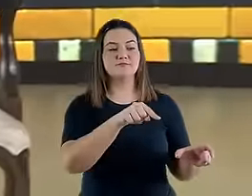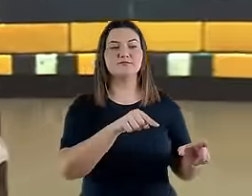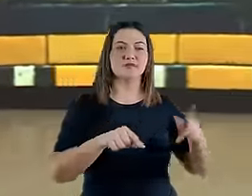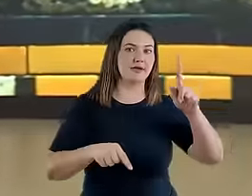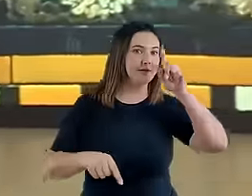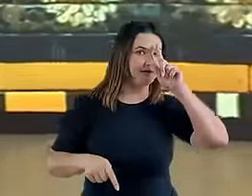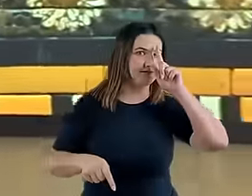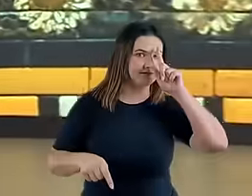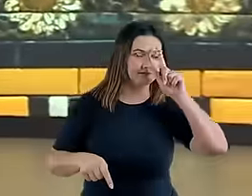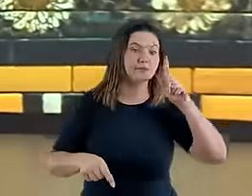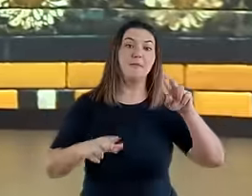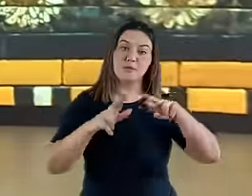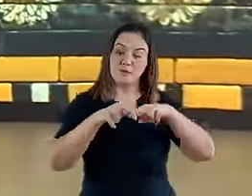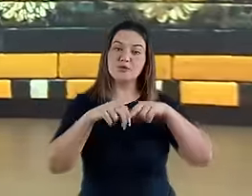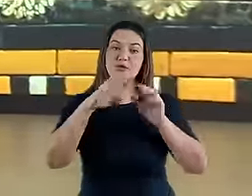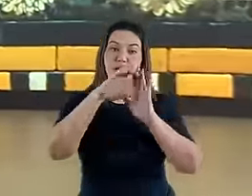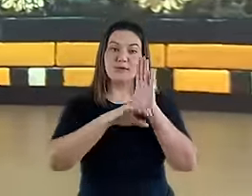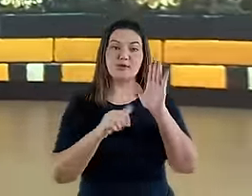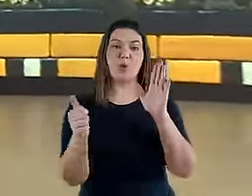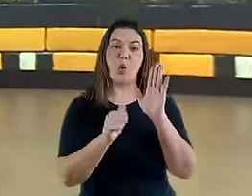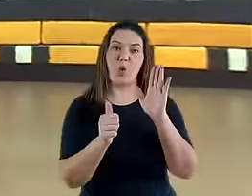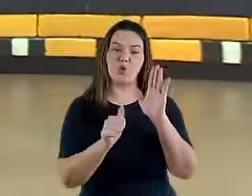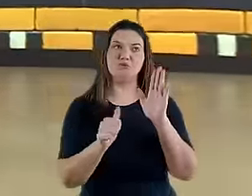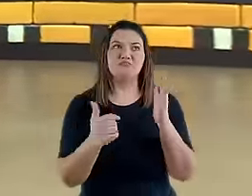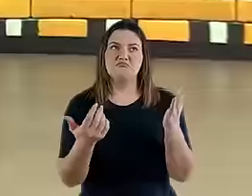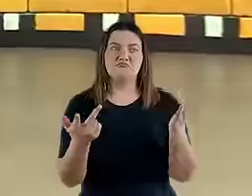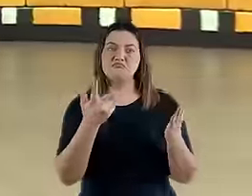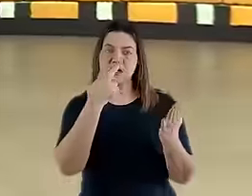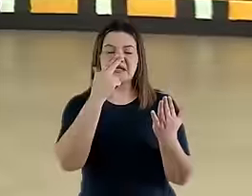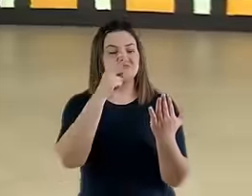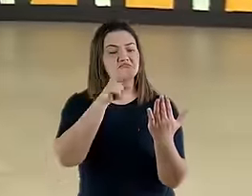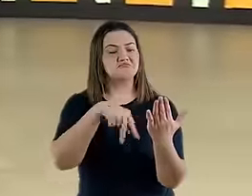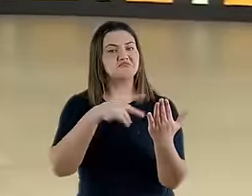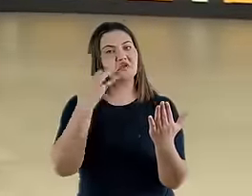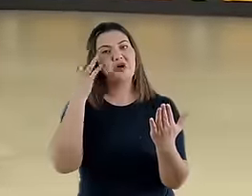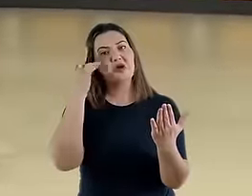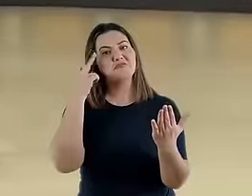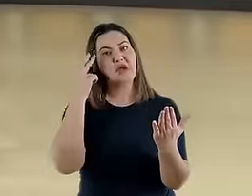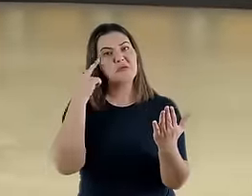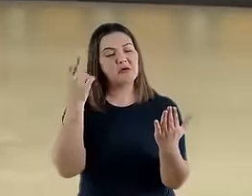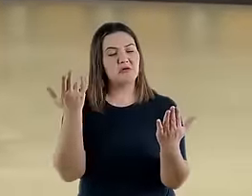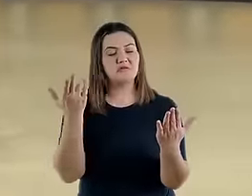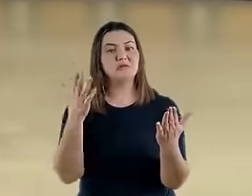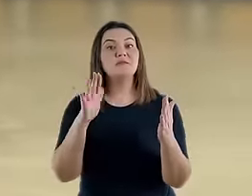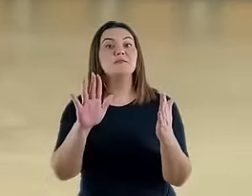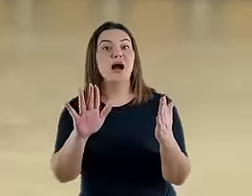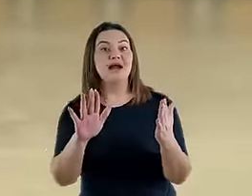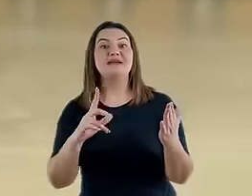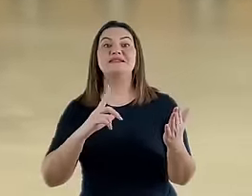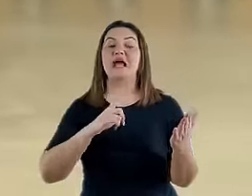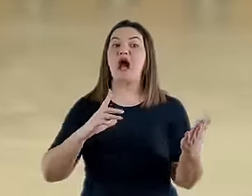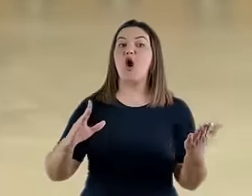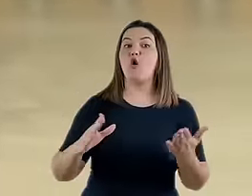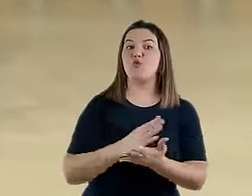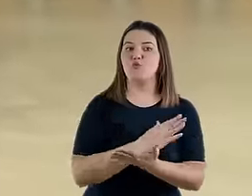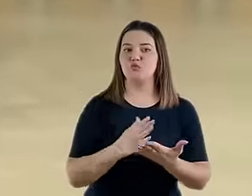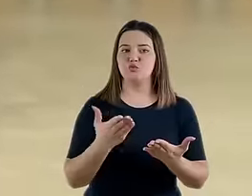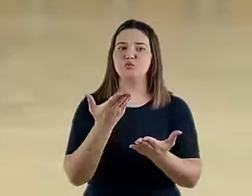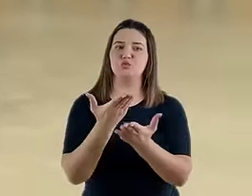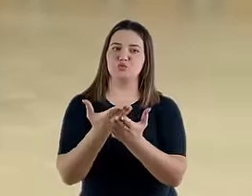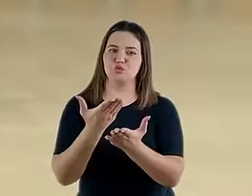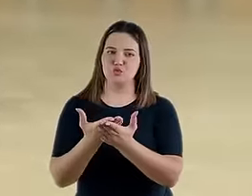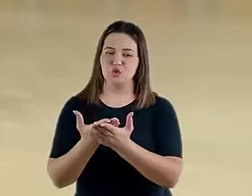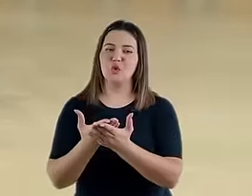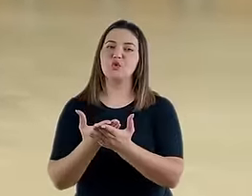11, versículos 1 a 35, não apresenta grande problema para os exegetas. Agora, tem havido entre nossos estudiosos da